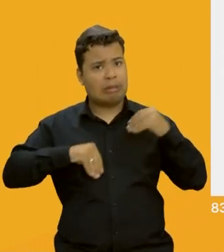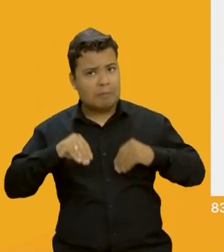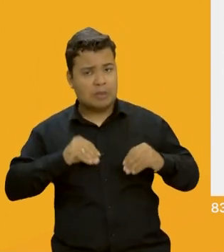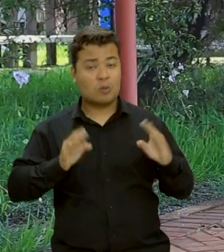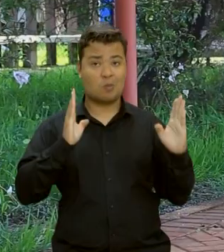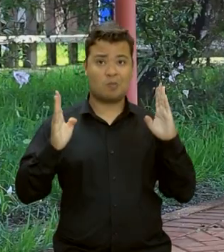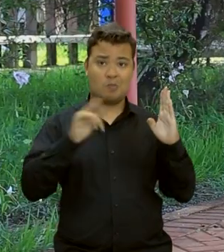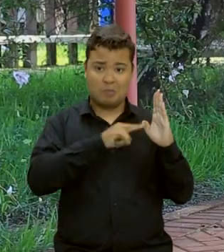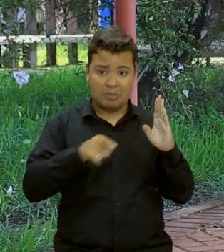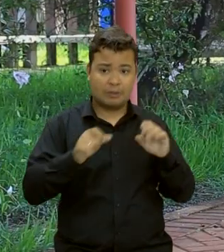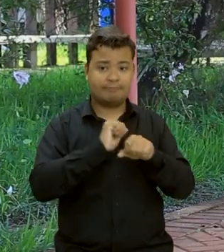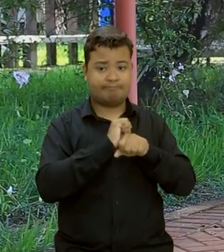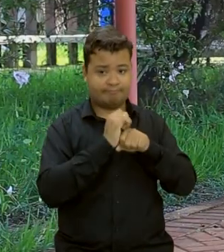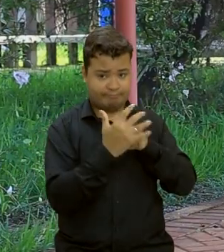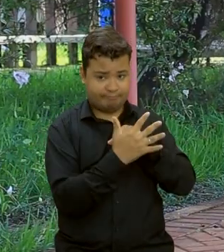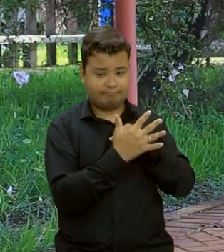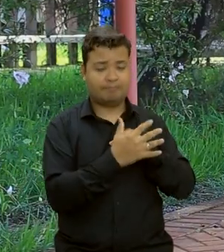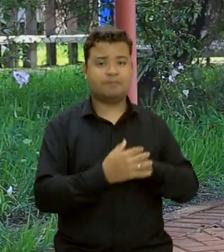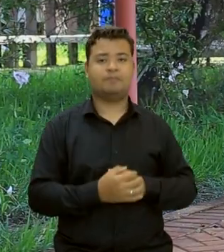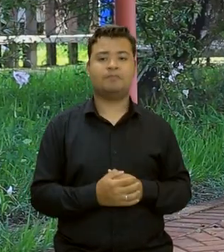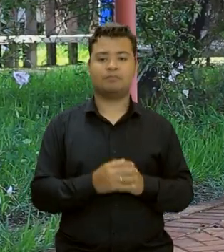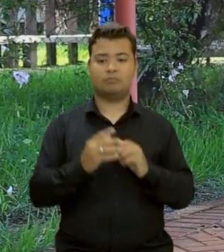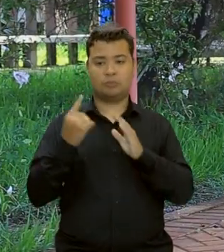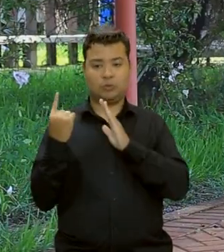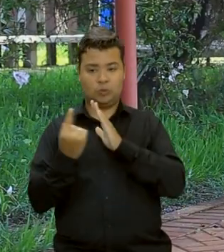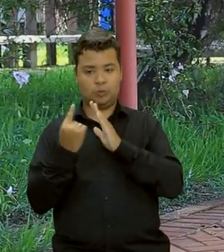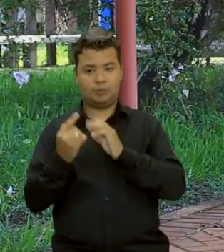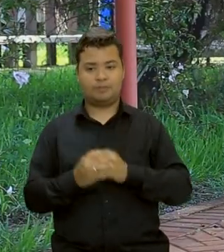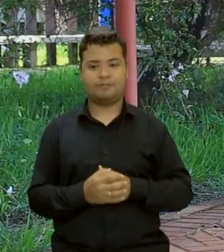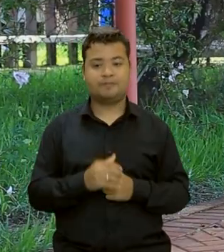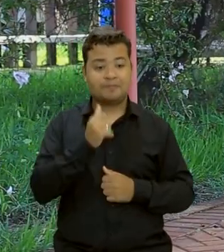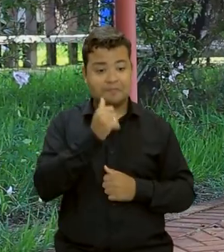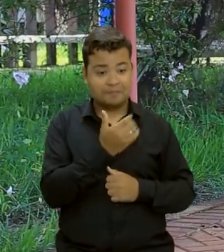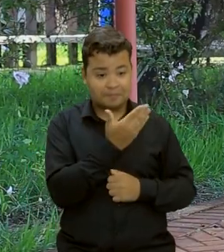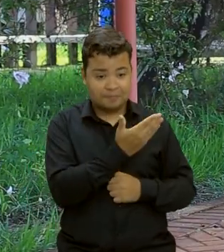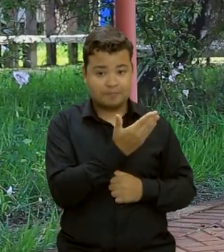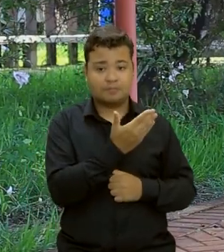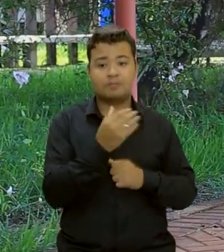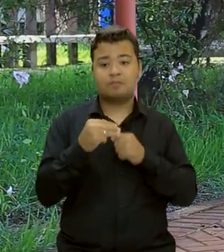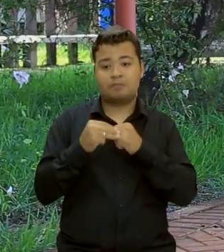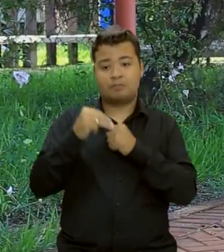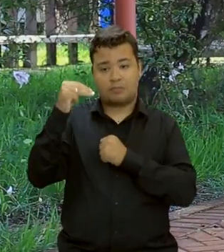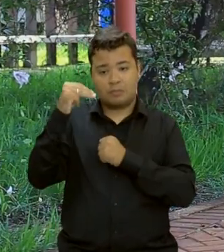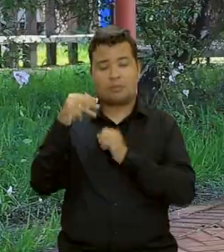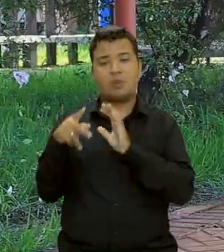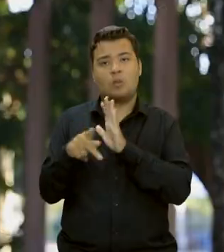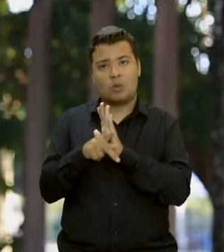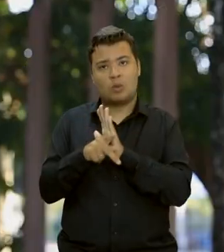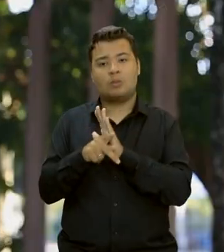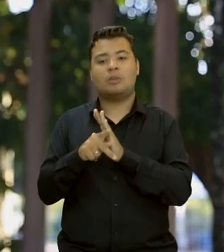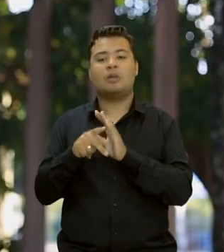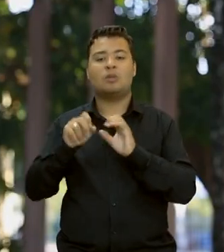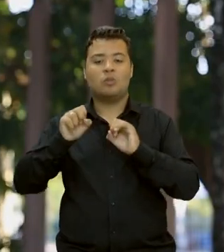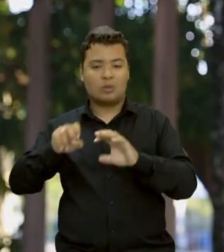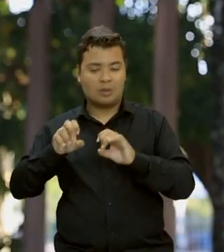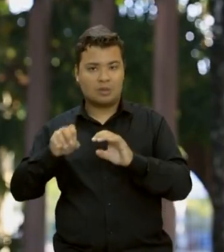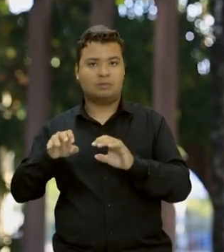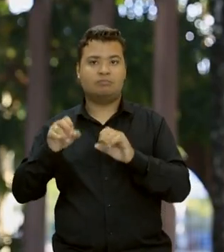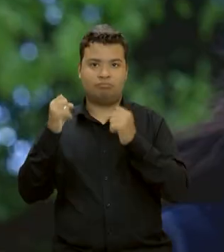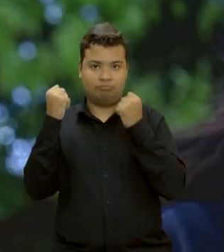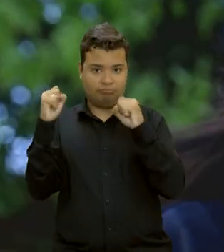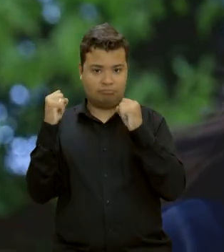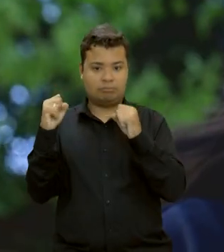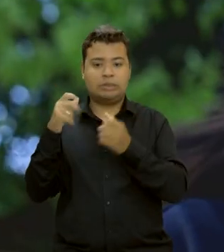isolamento. Mila Alves entrou no mestrado da Faculdade de Educação Física e Dança da UFG durante a pandemia.